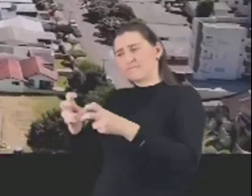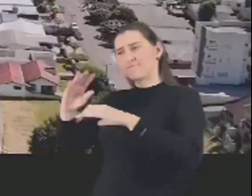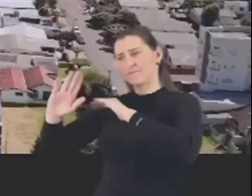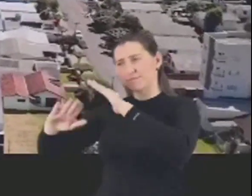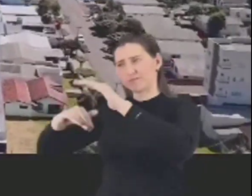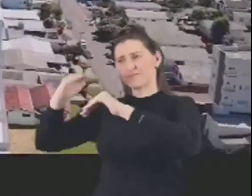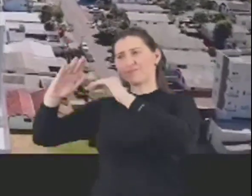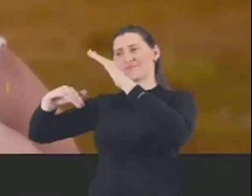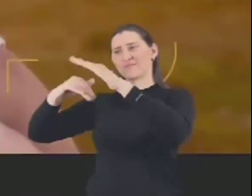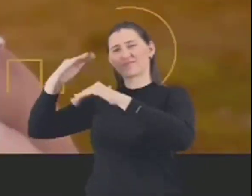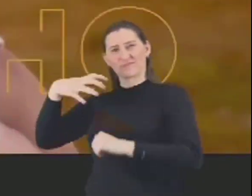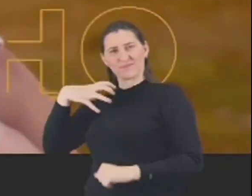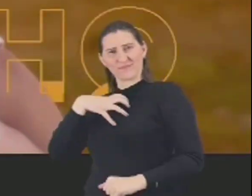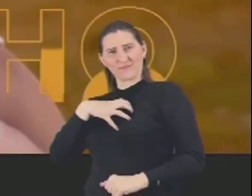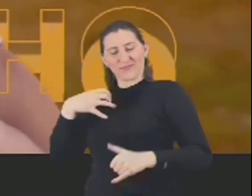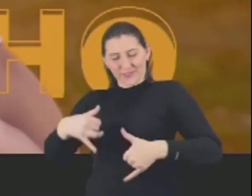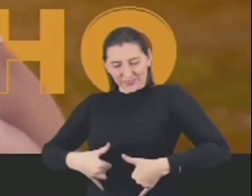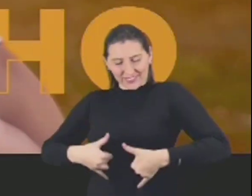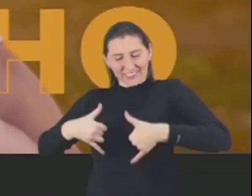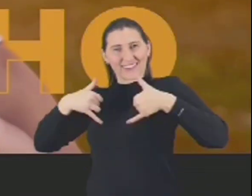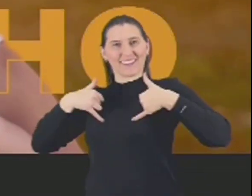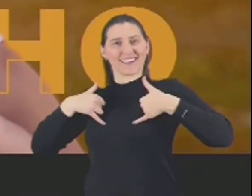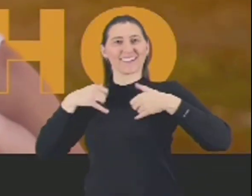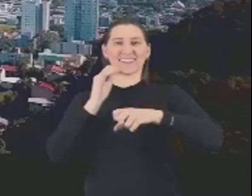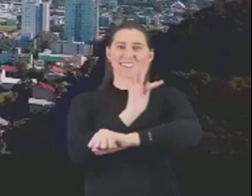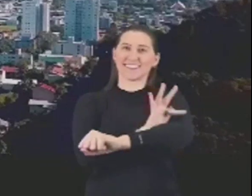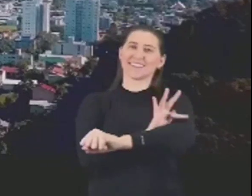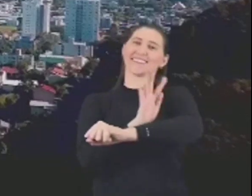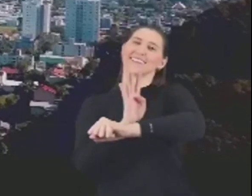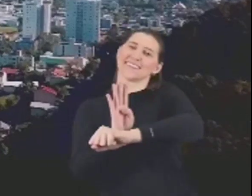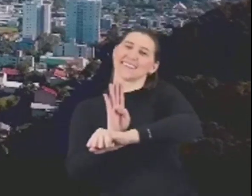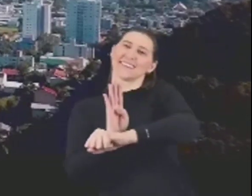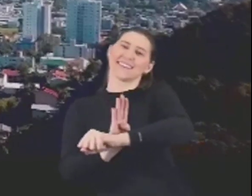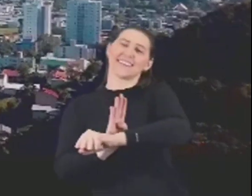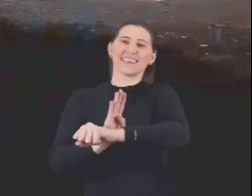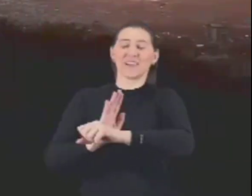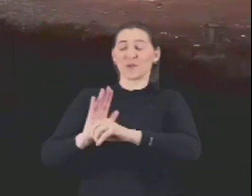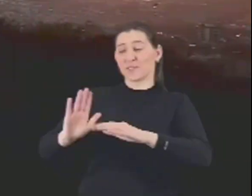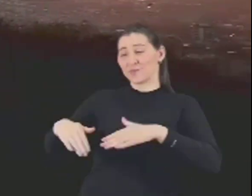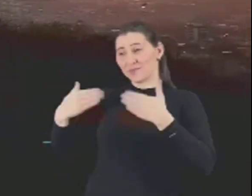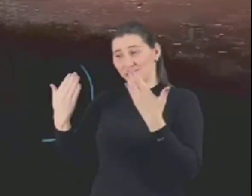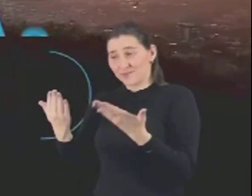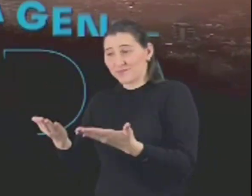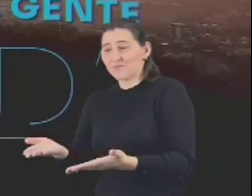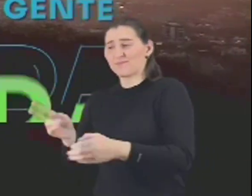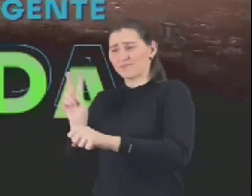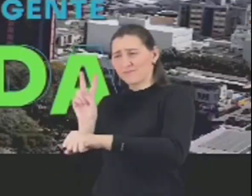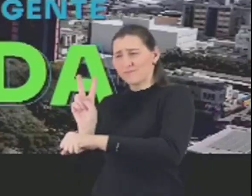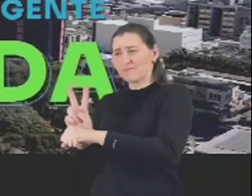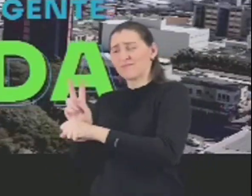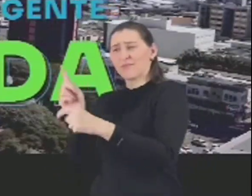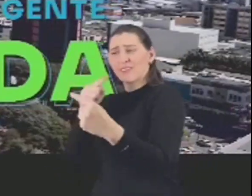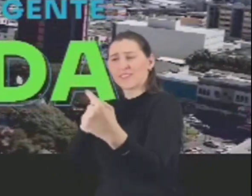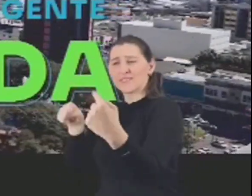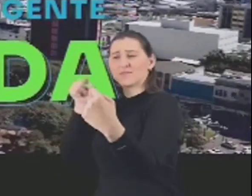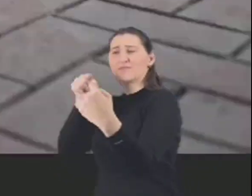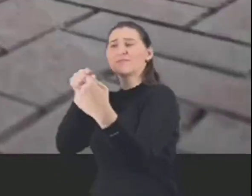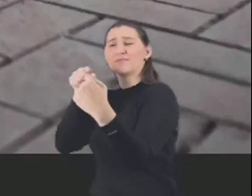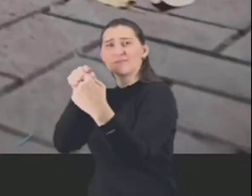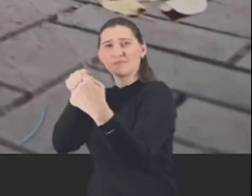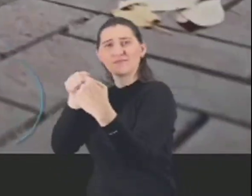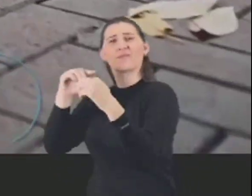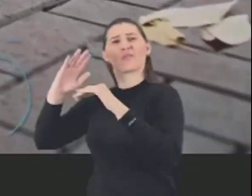o progresso e sente orgulho de ser deltrão. Quando a gente cuida